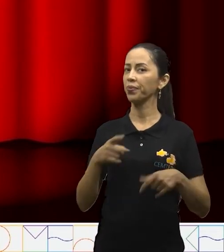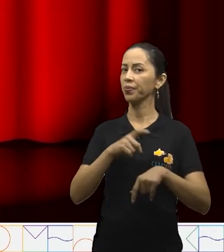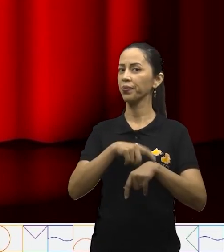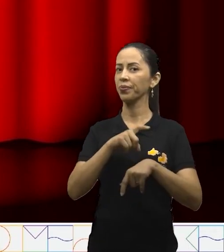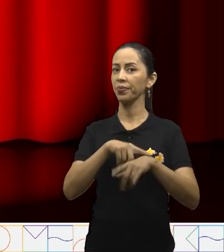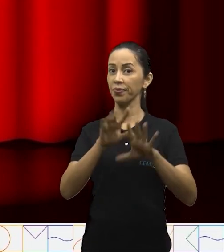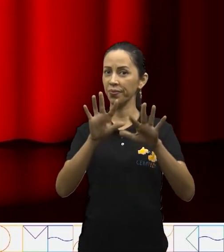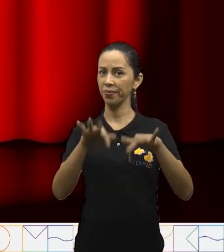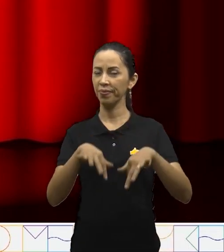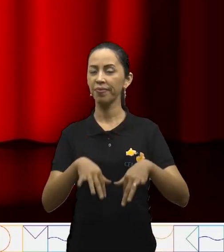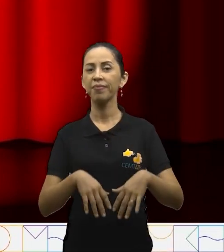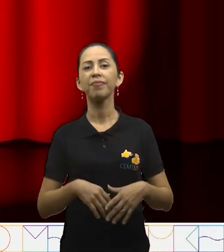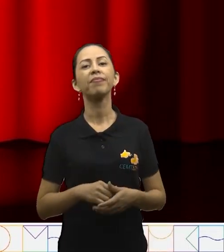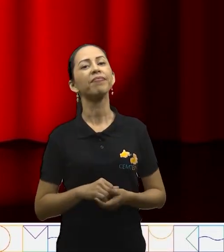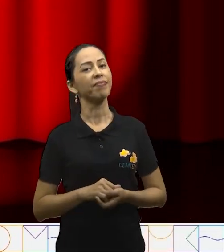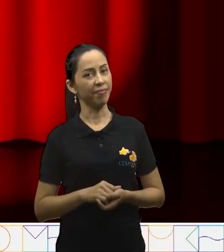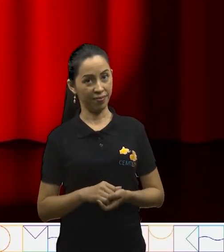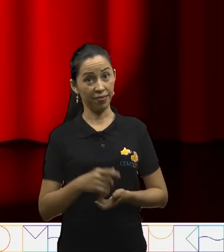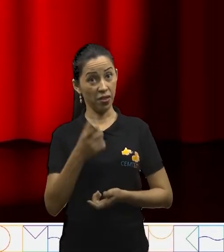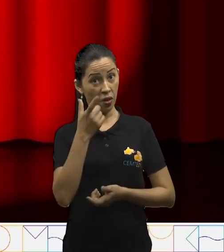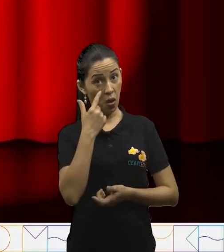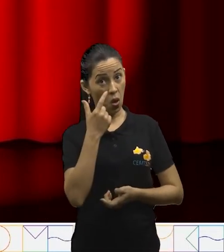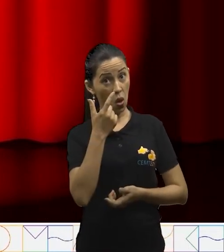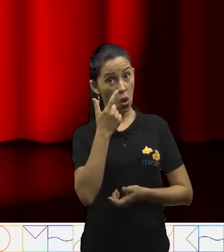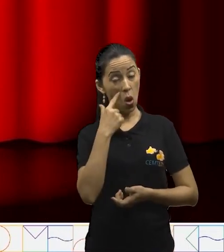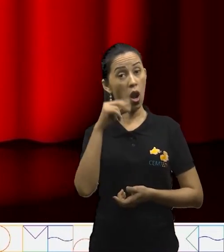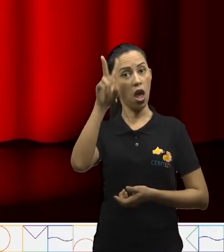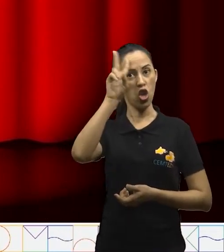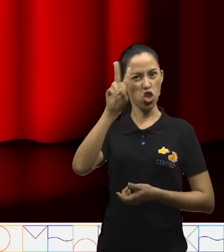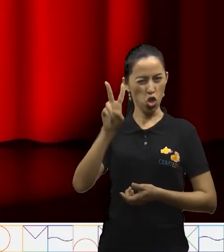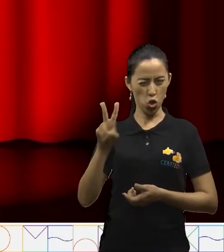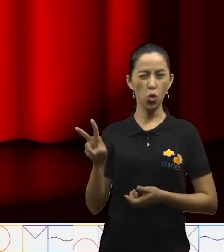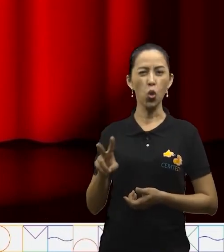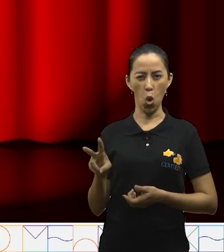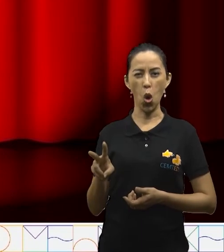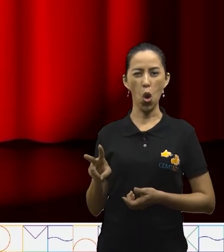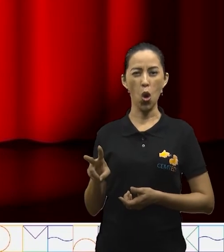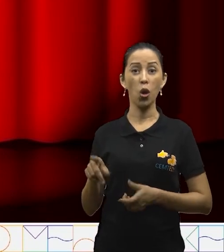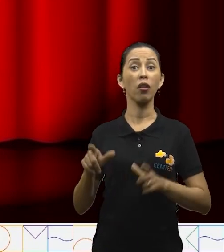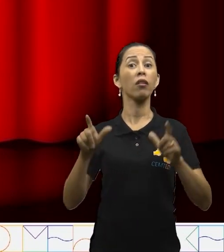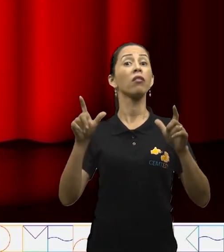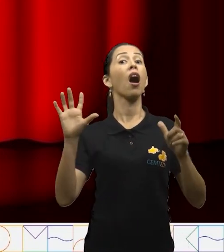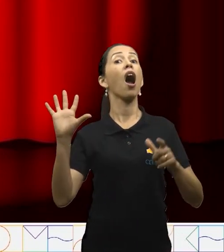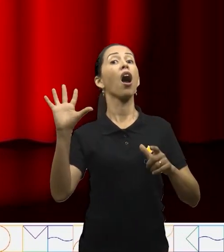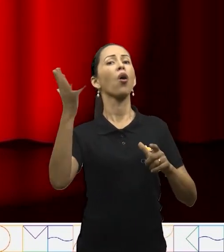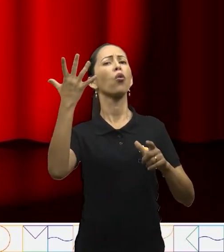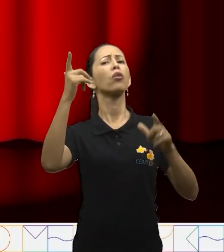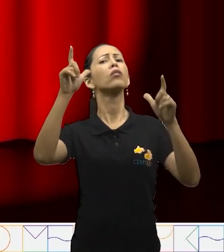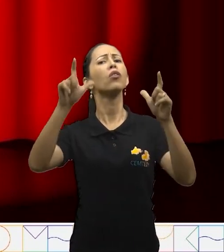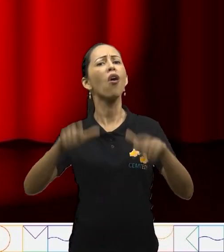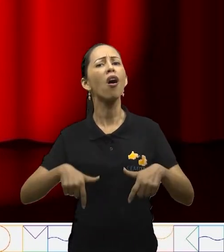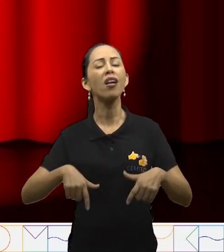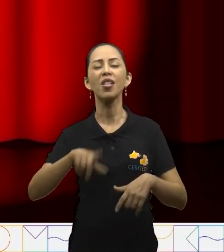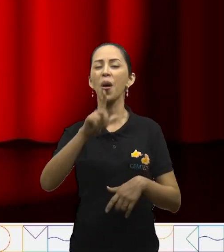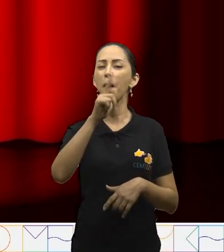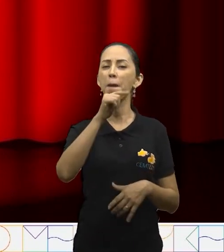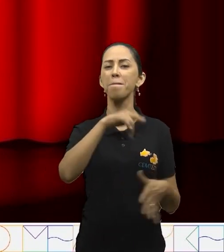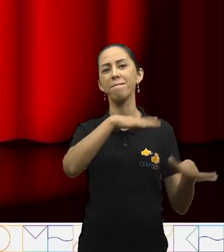encerrado. Olha só! A história se passa onde? No mar!